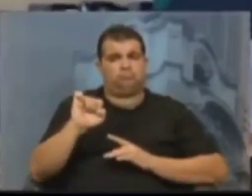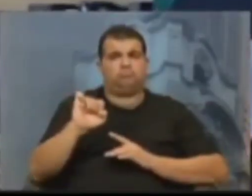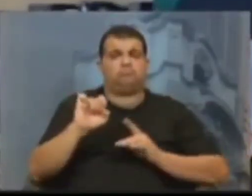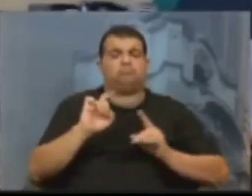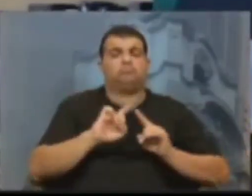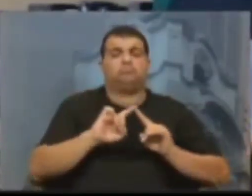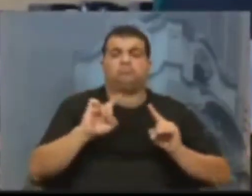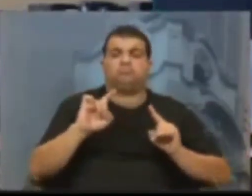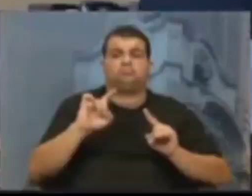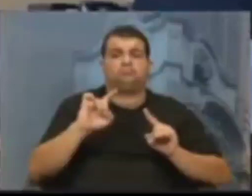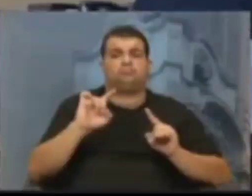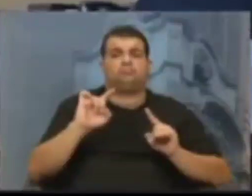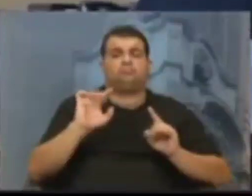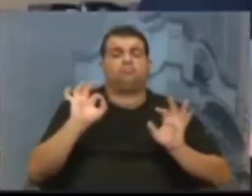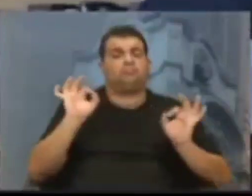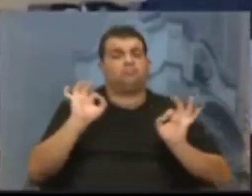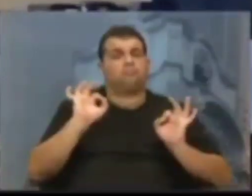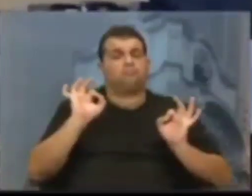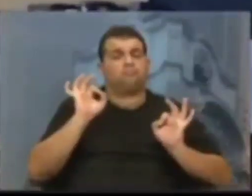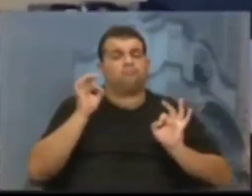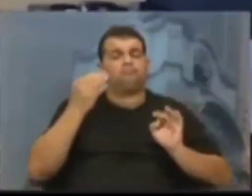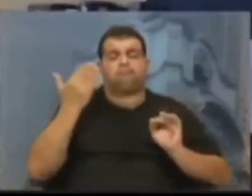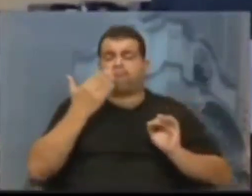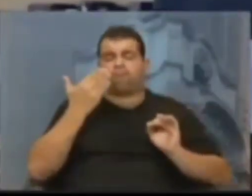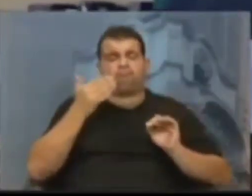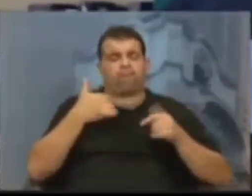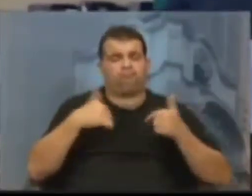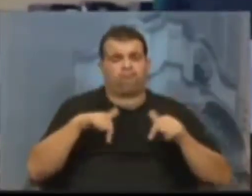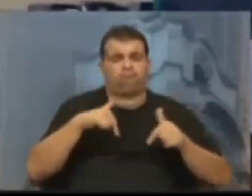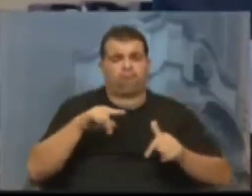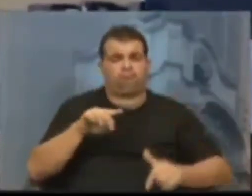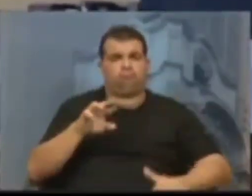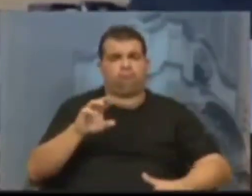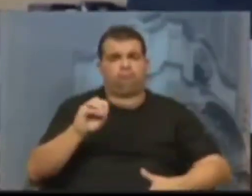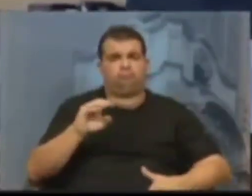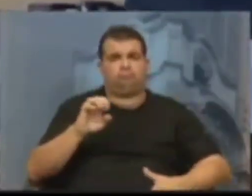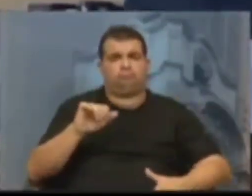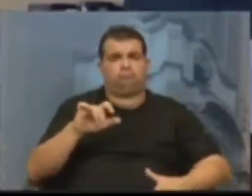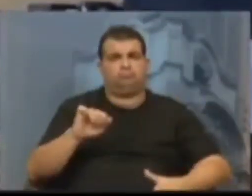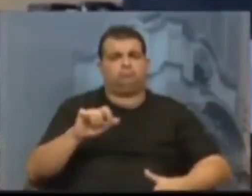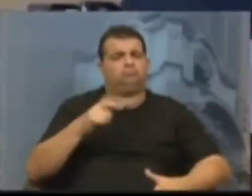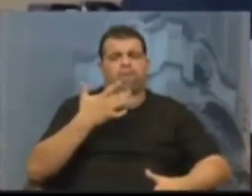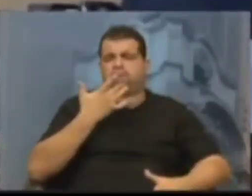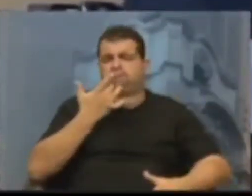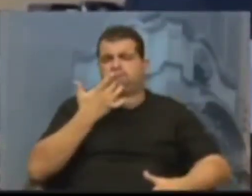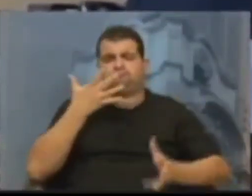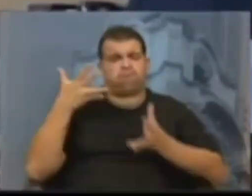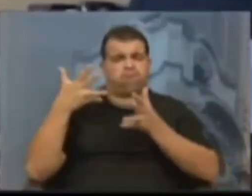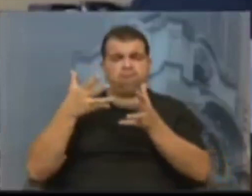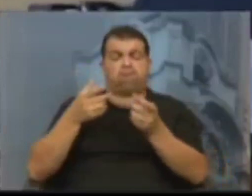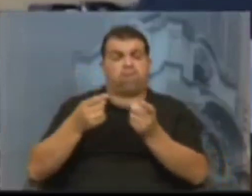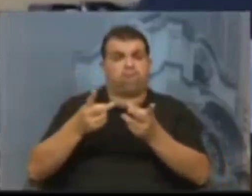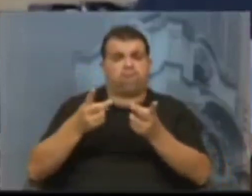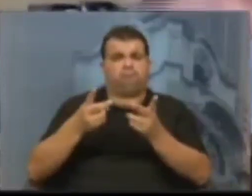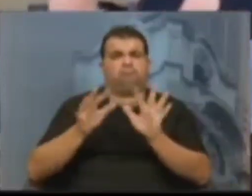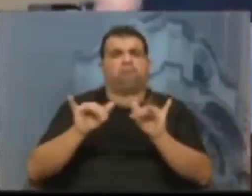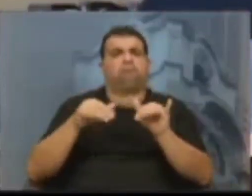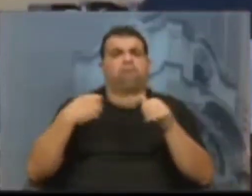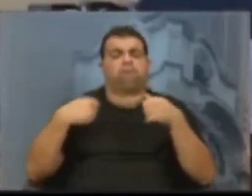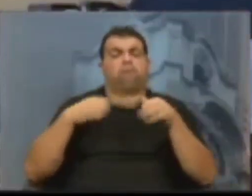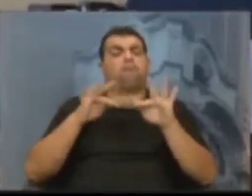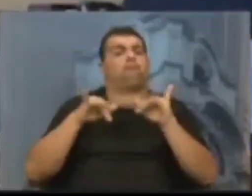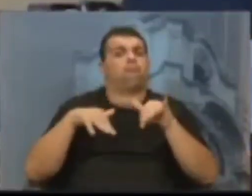visualiza o trabalho da ProSempa. Então, é muito fácil a gente chegar e vender a ideia de que nós temos que acabar com o